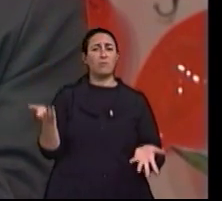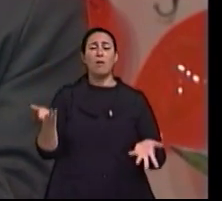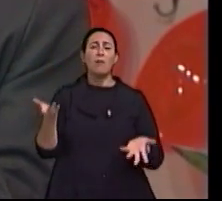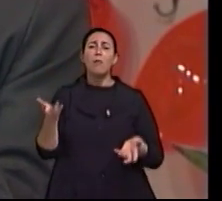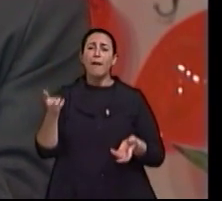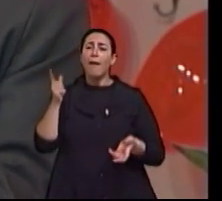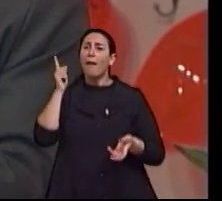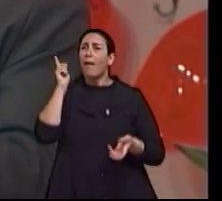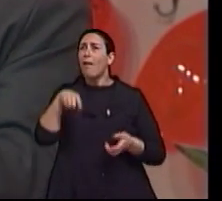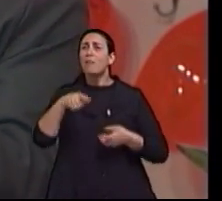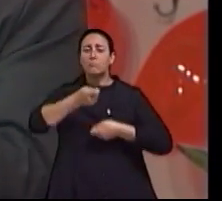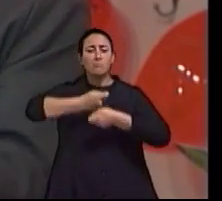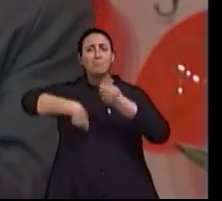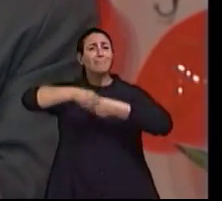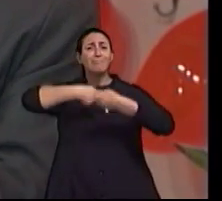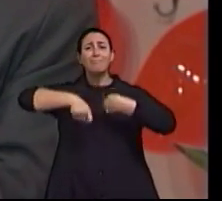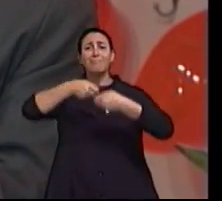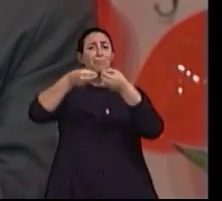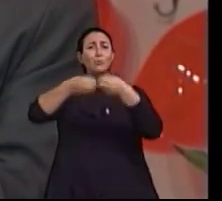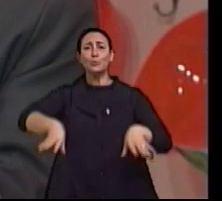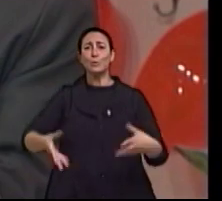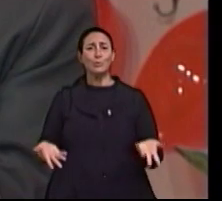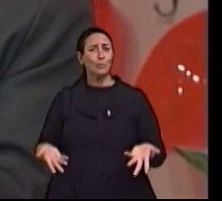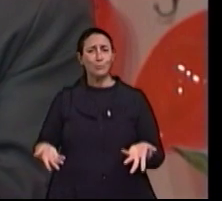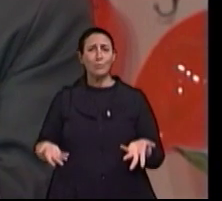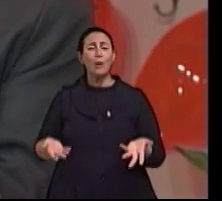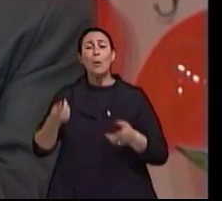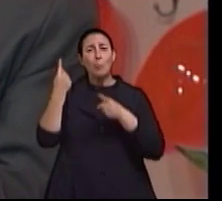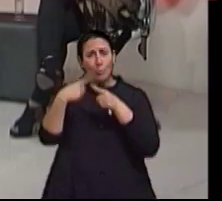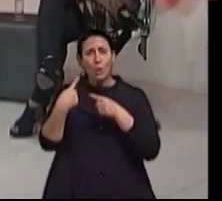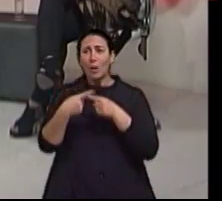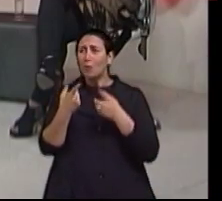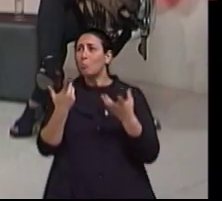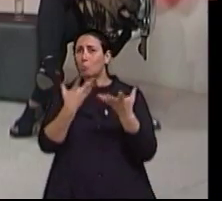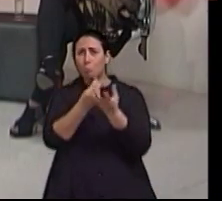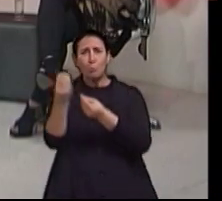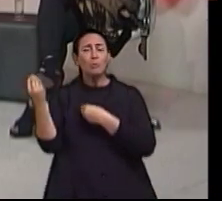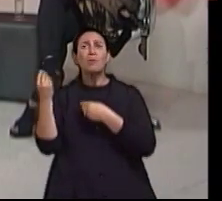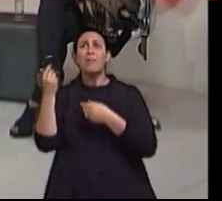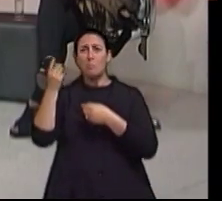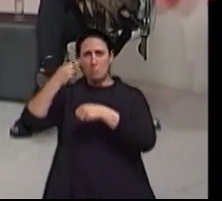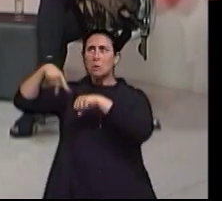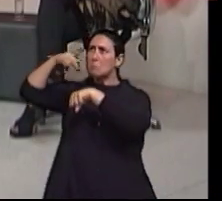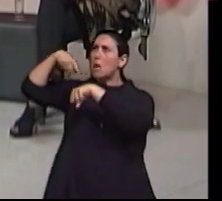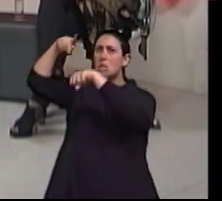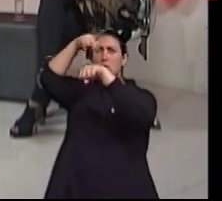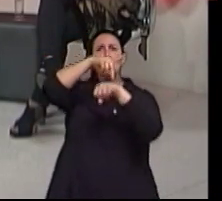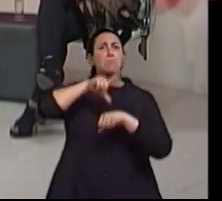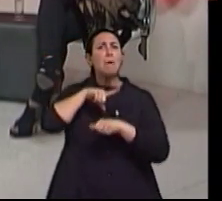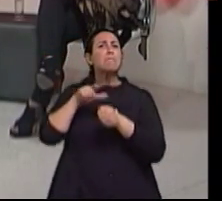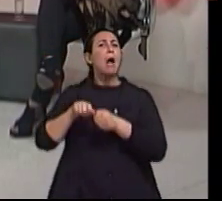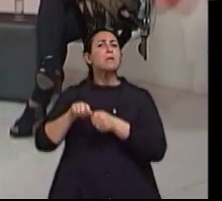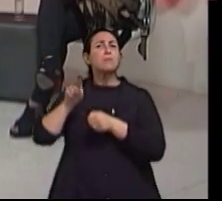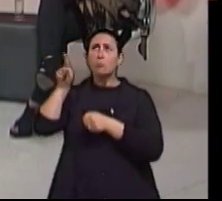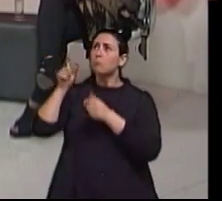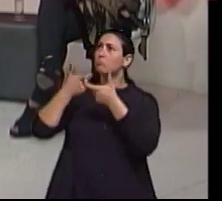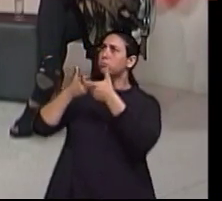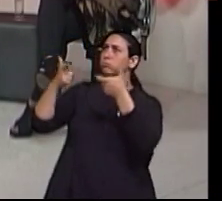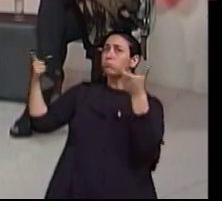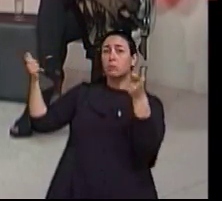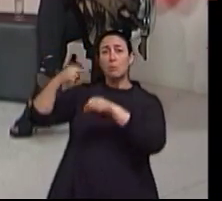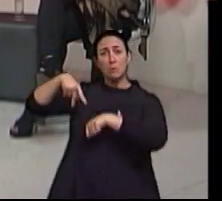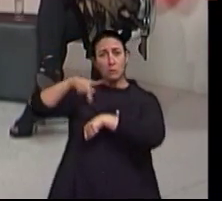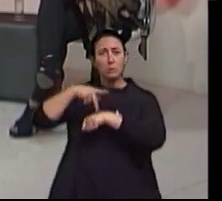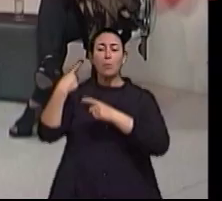É uma deseconomia. Incorpora essa gente no mercado de trabalho, como alguns países já estão fazendo e fizeram há mais tempo. Bom, cresce o país